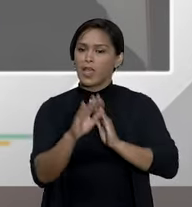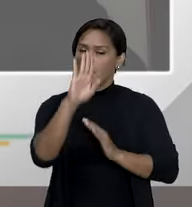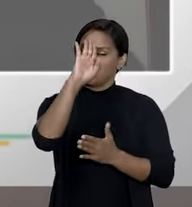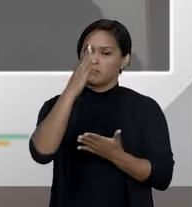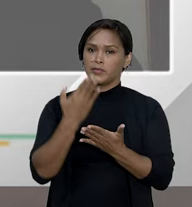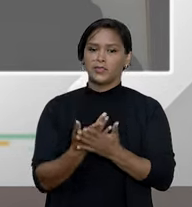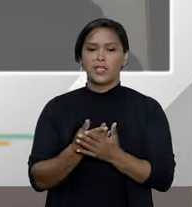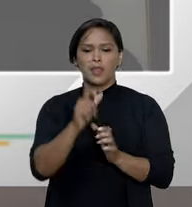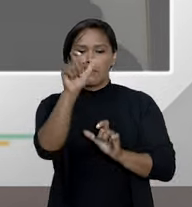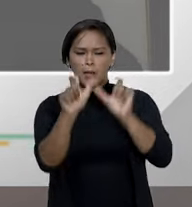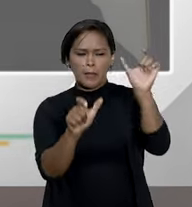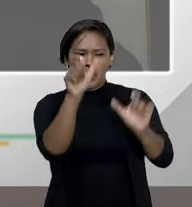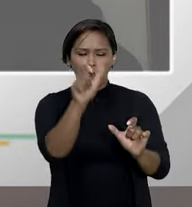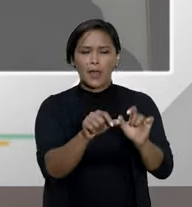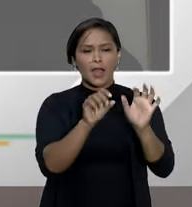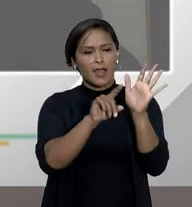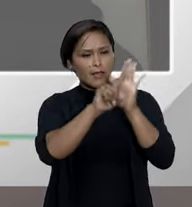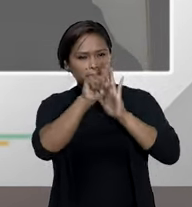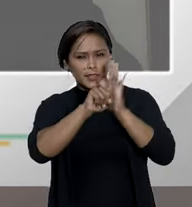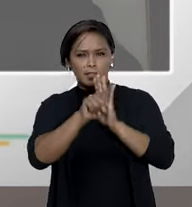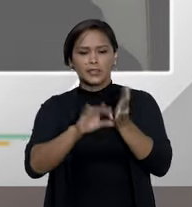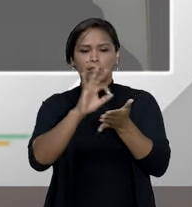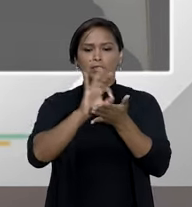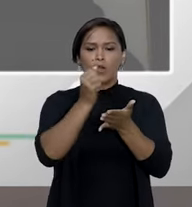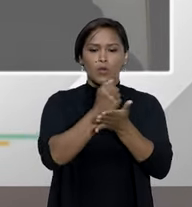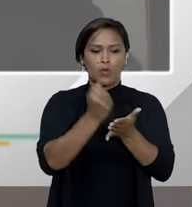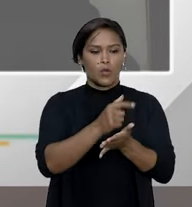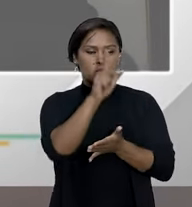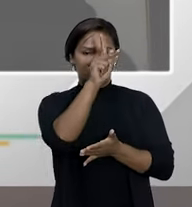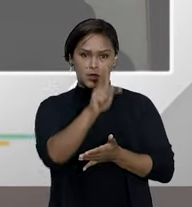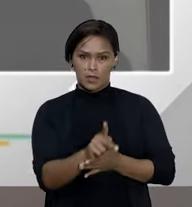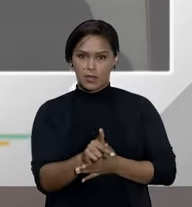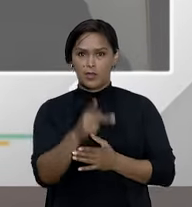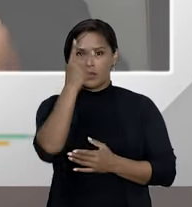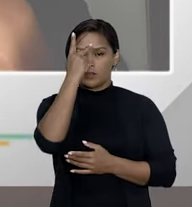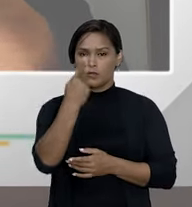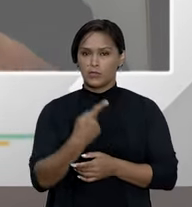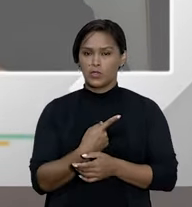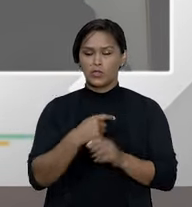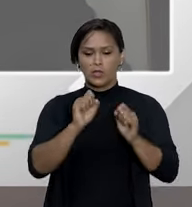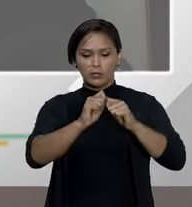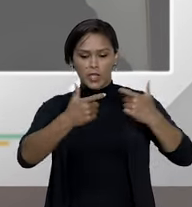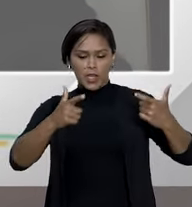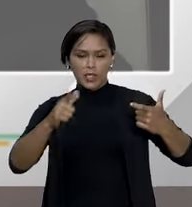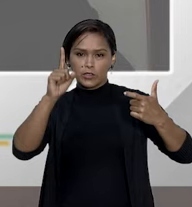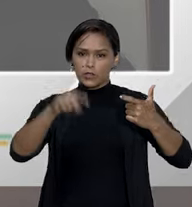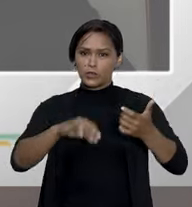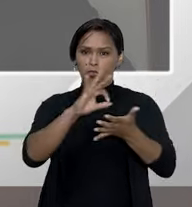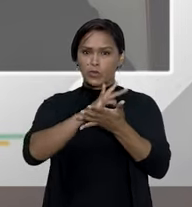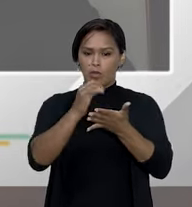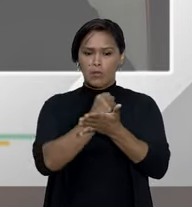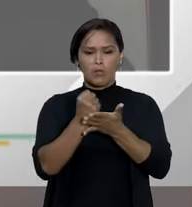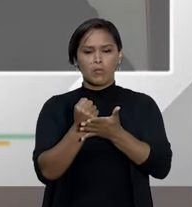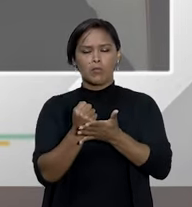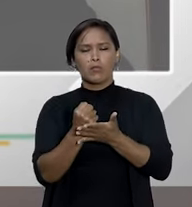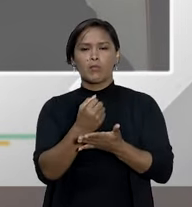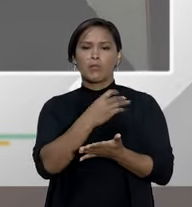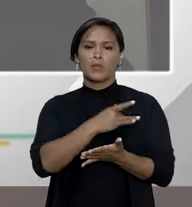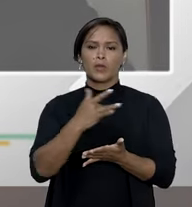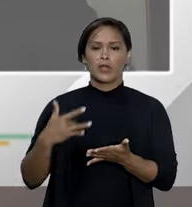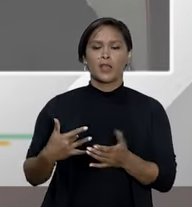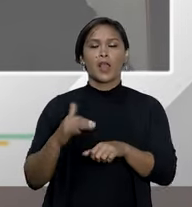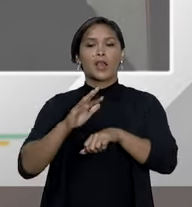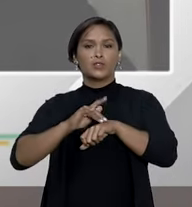deve ser caso a caso. Analisar o contrato do indivíduo, analisar a abrangência do plano dele, analisar a